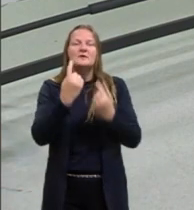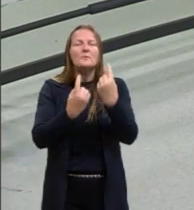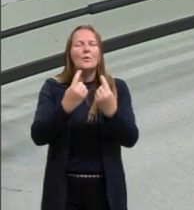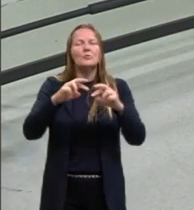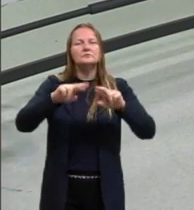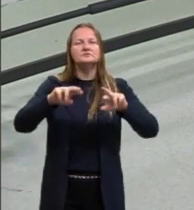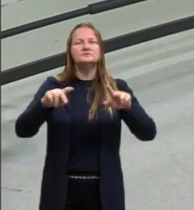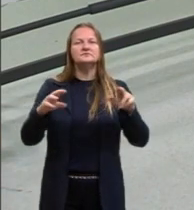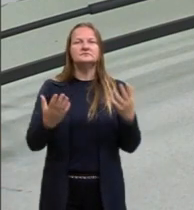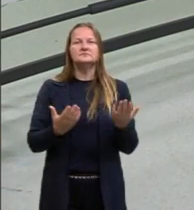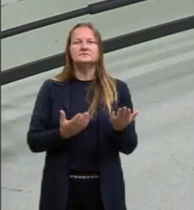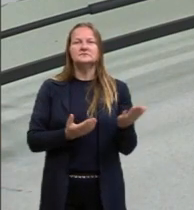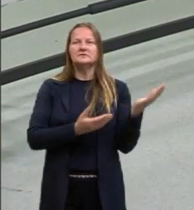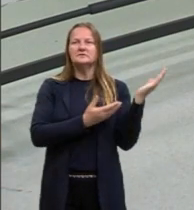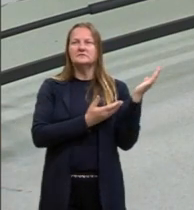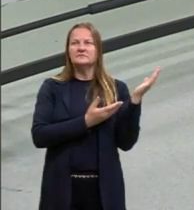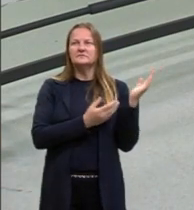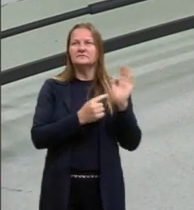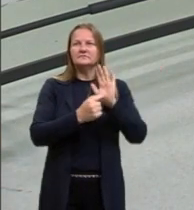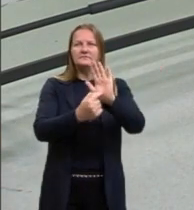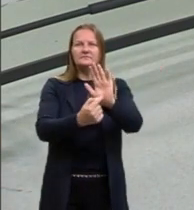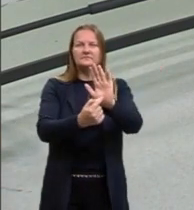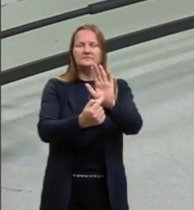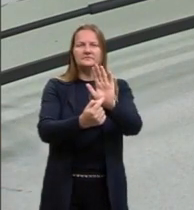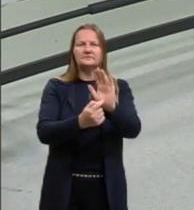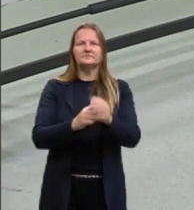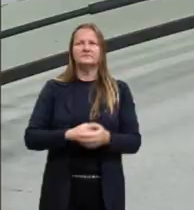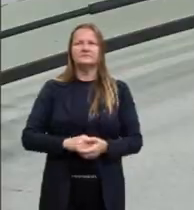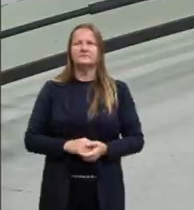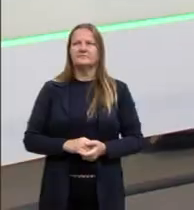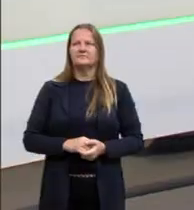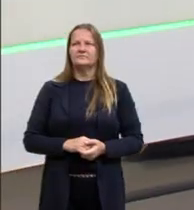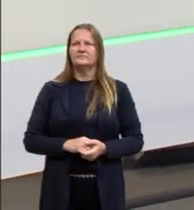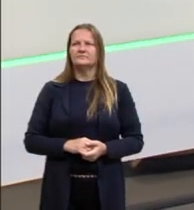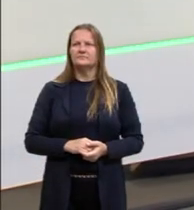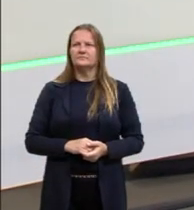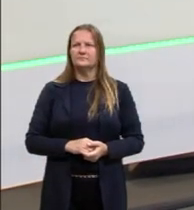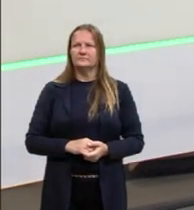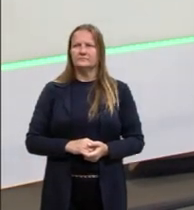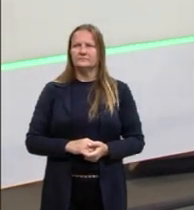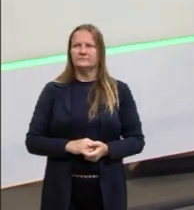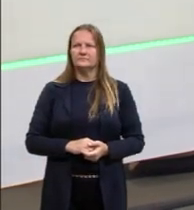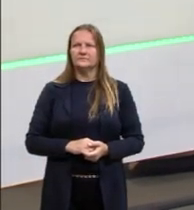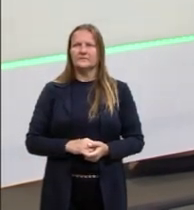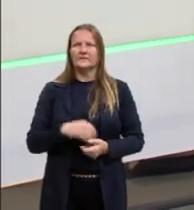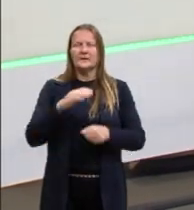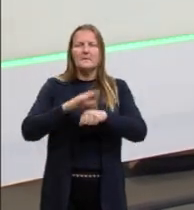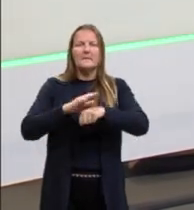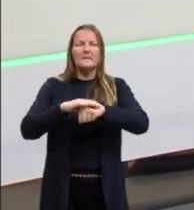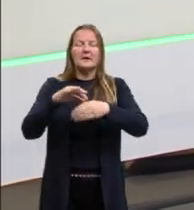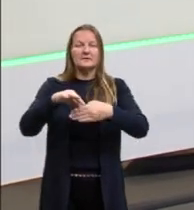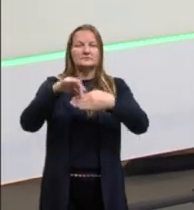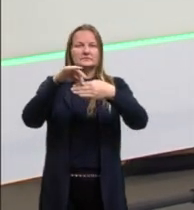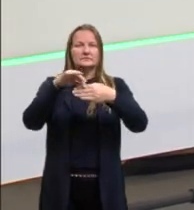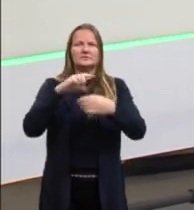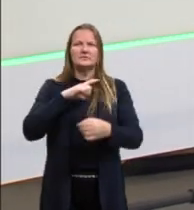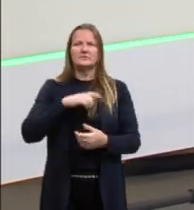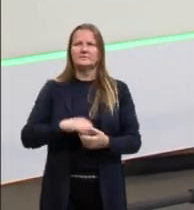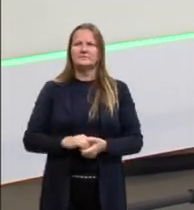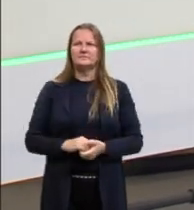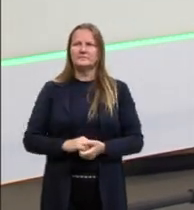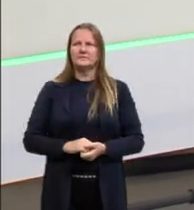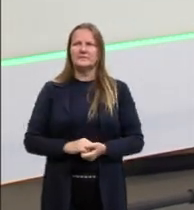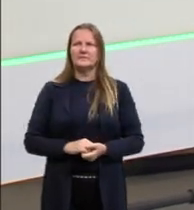pouco disto que apresentamos ali no slide, né? Uma das coisas que vale destacar, gente, no que nós trouxemos aqui